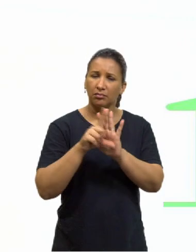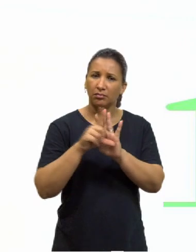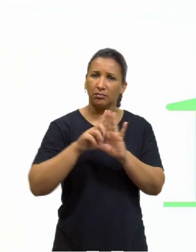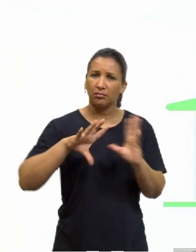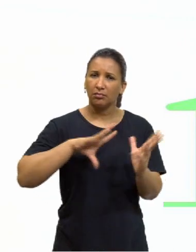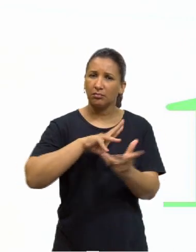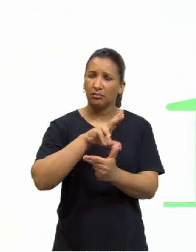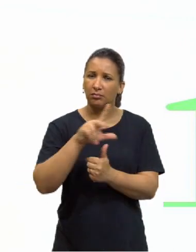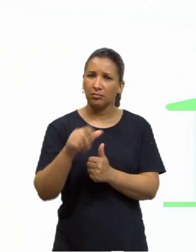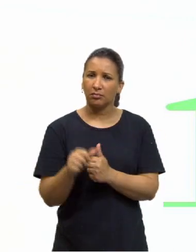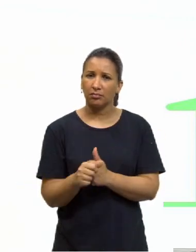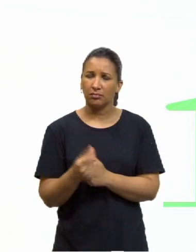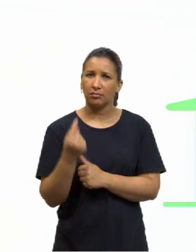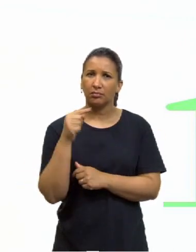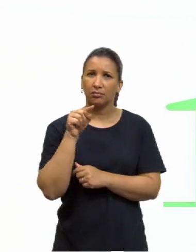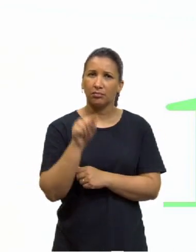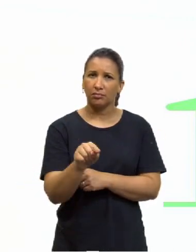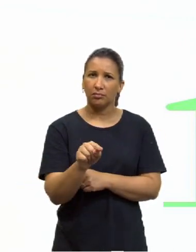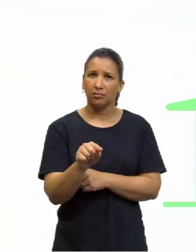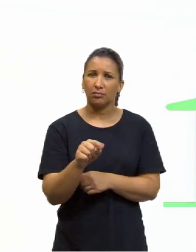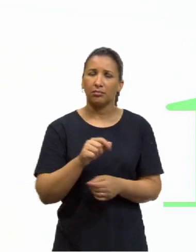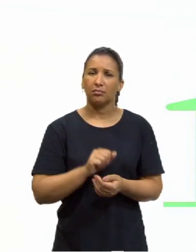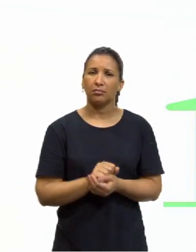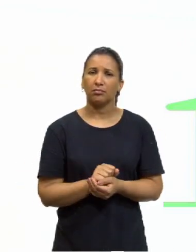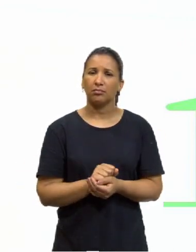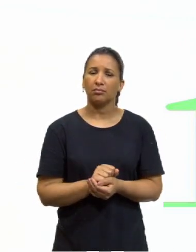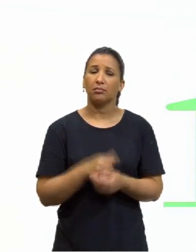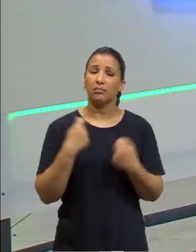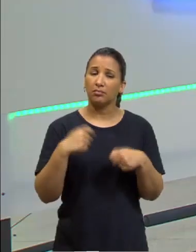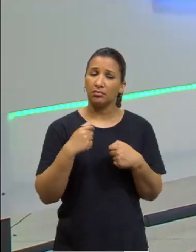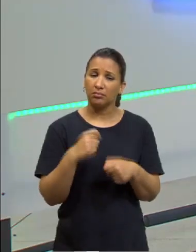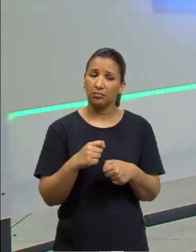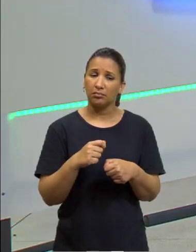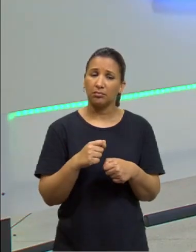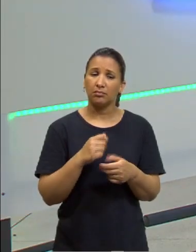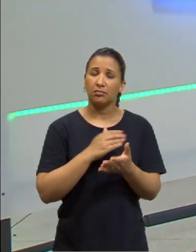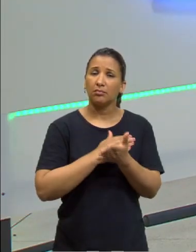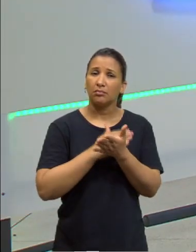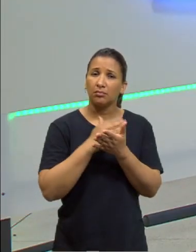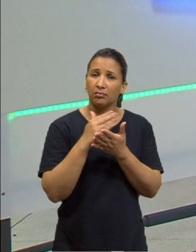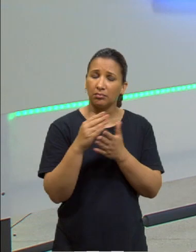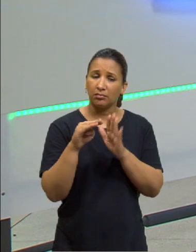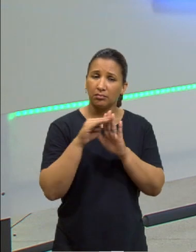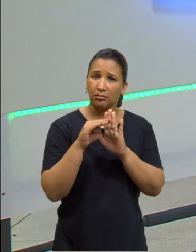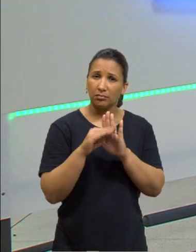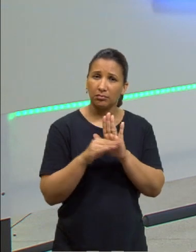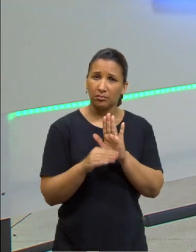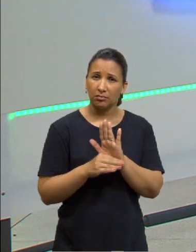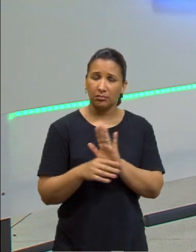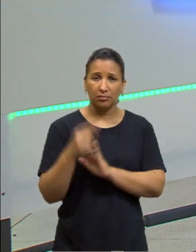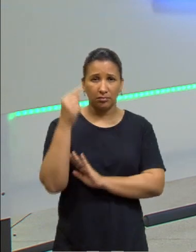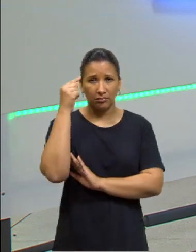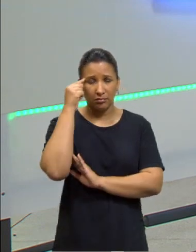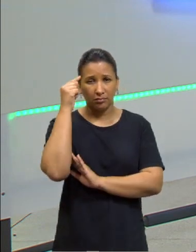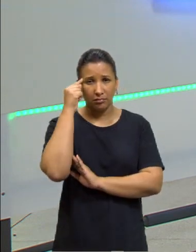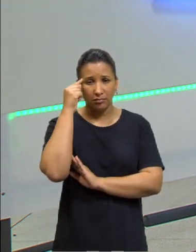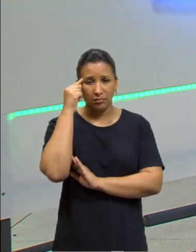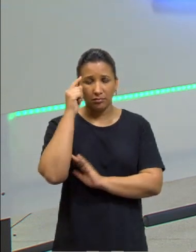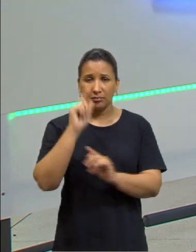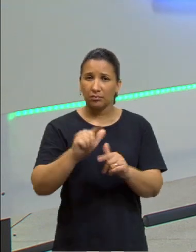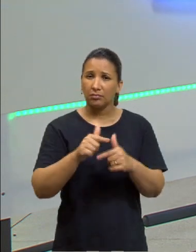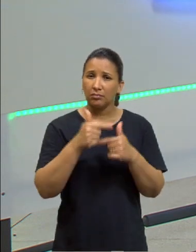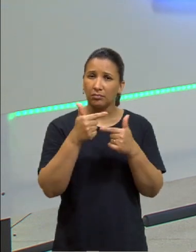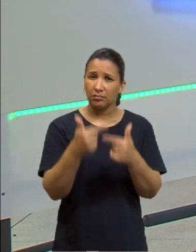Ponto. Então, você tem que, tem um princípio, uma máxima, pensar a sua ação. Se a ação